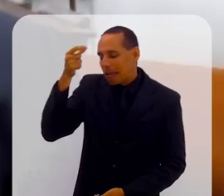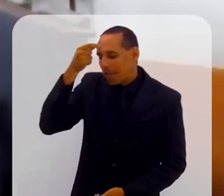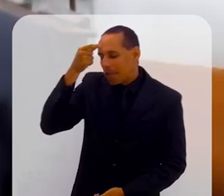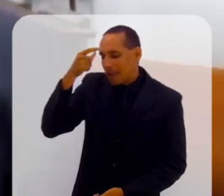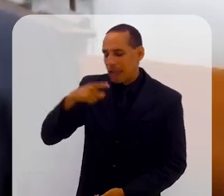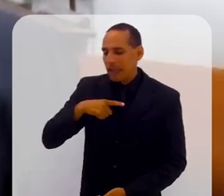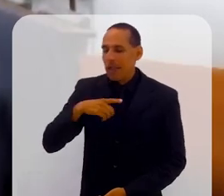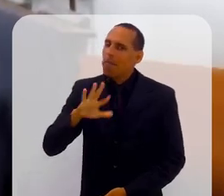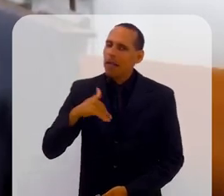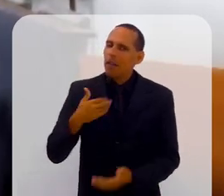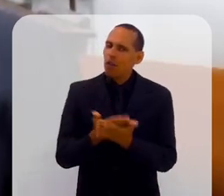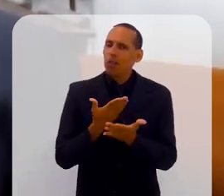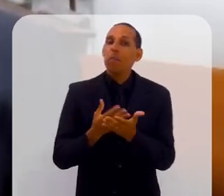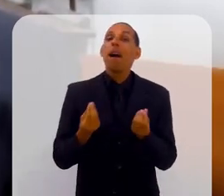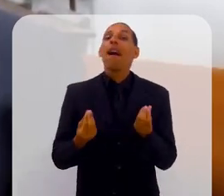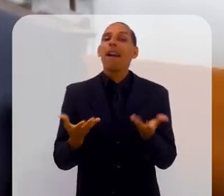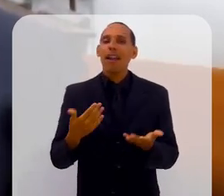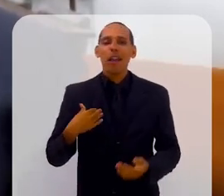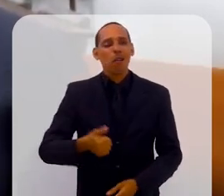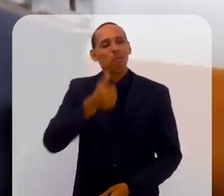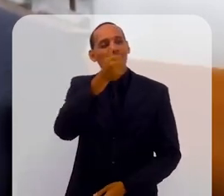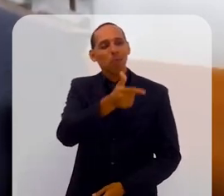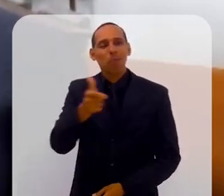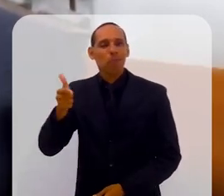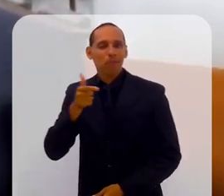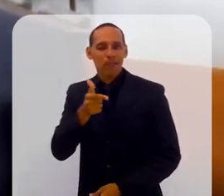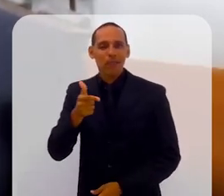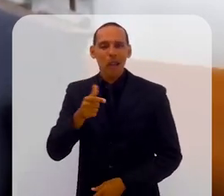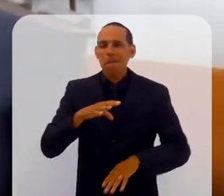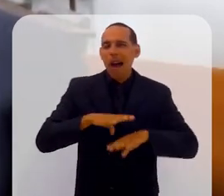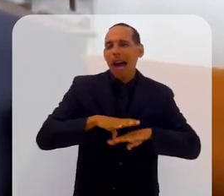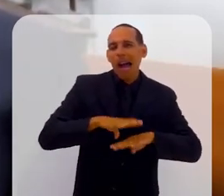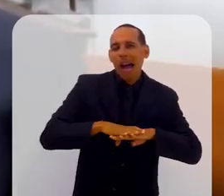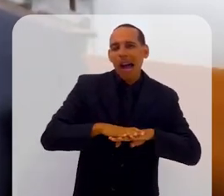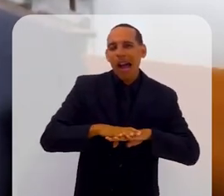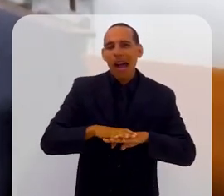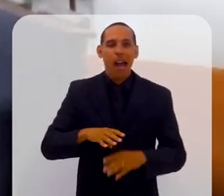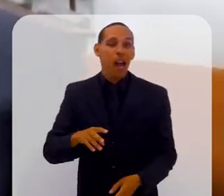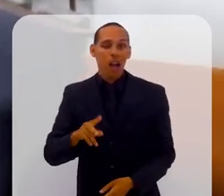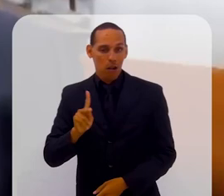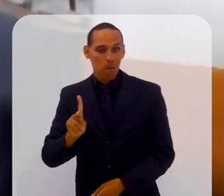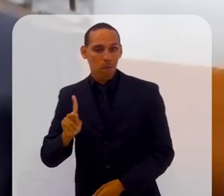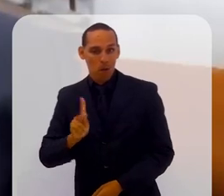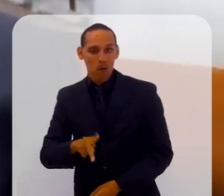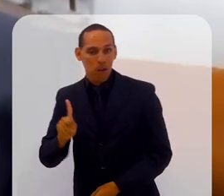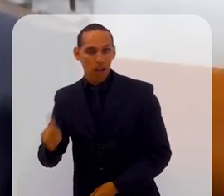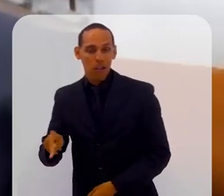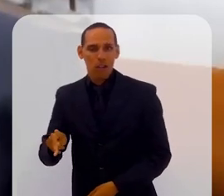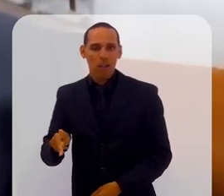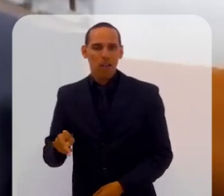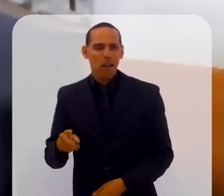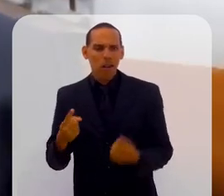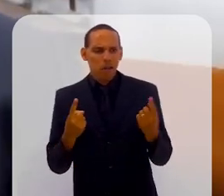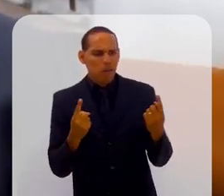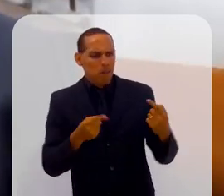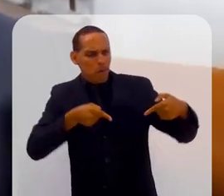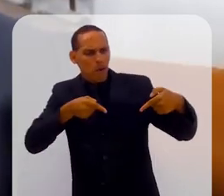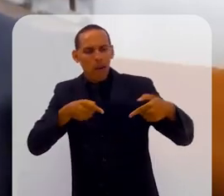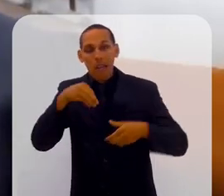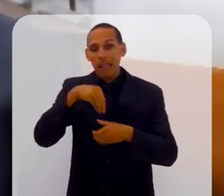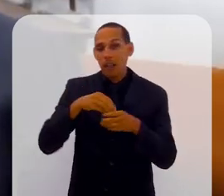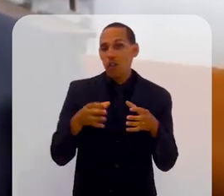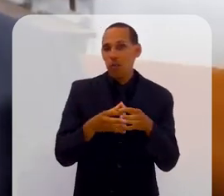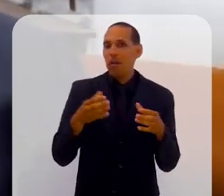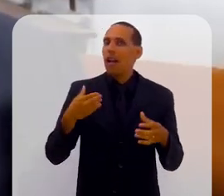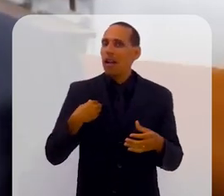estudava pra ser melhor. Então, por exemplo, sei lá, em matemática, o professor fazia sempre uma questão de desafio na turma e fazia uma prova